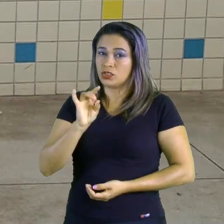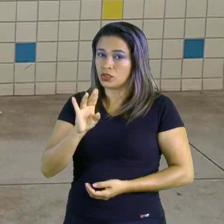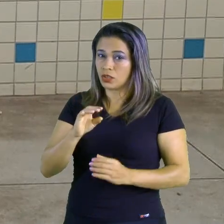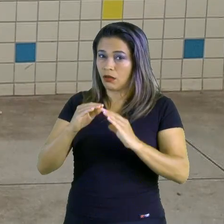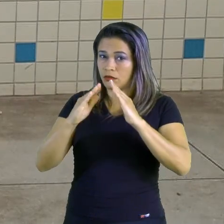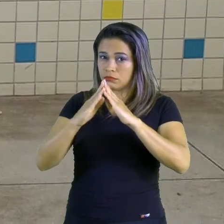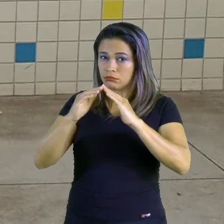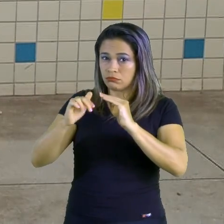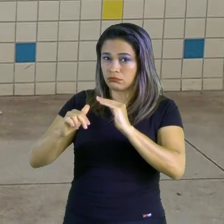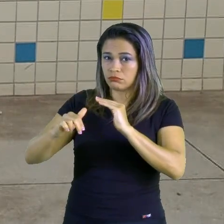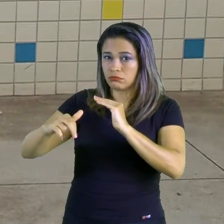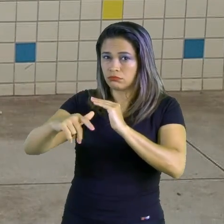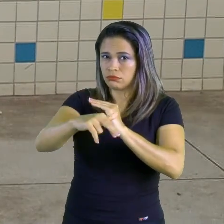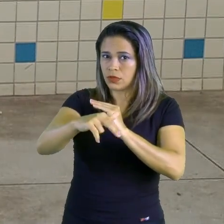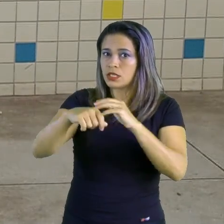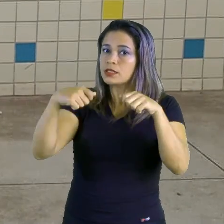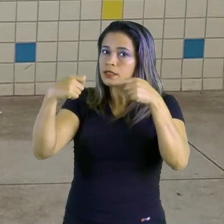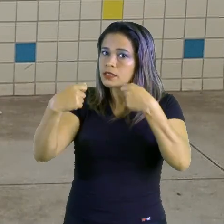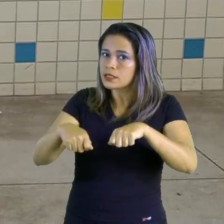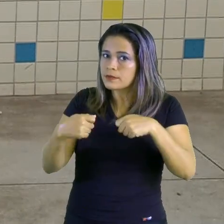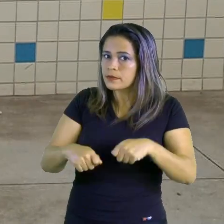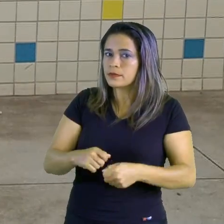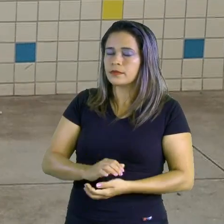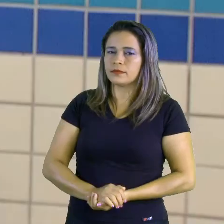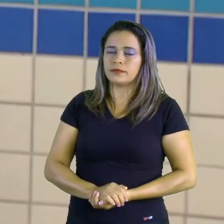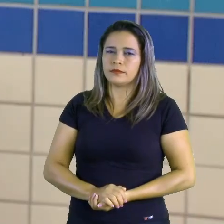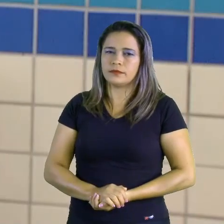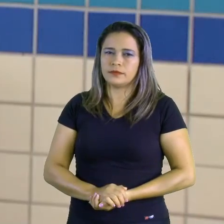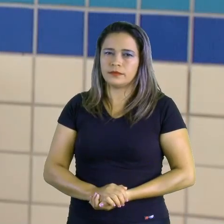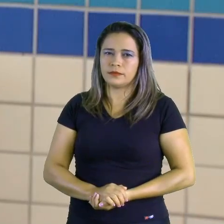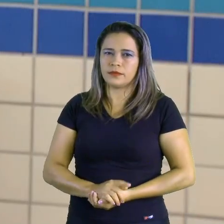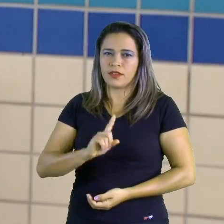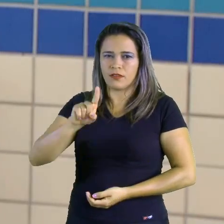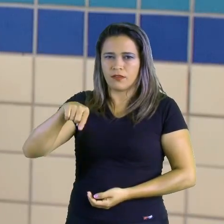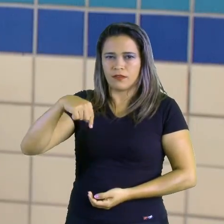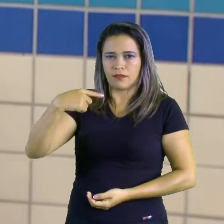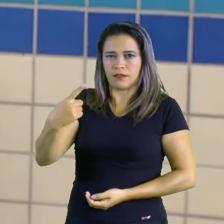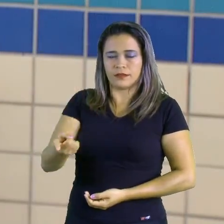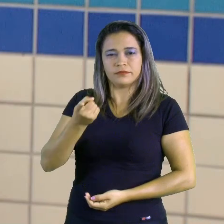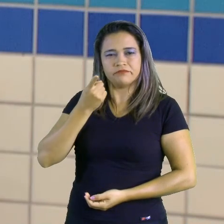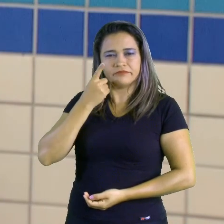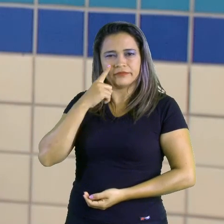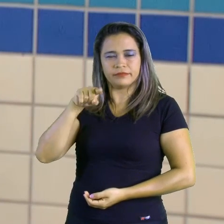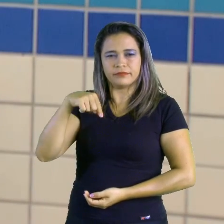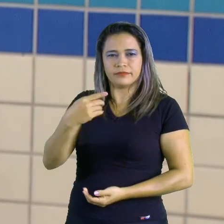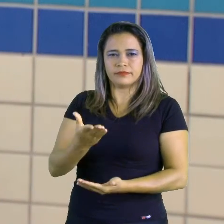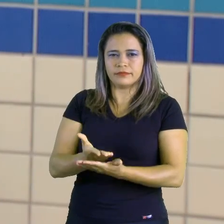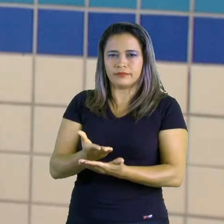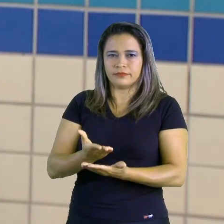casa em caso de extrema necessidade. Nos veremos na próxima aula.